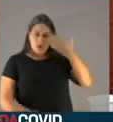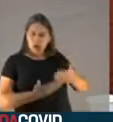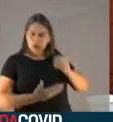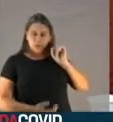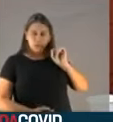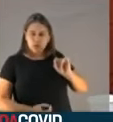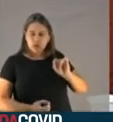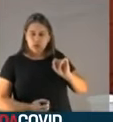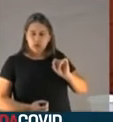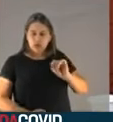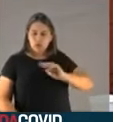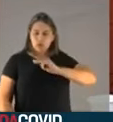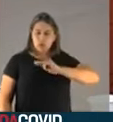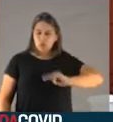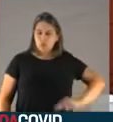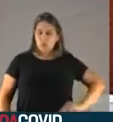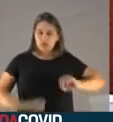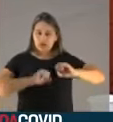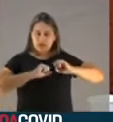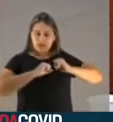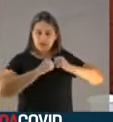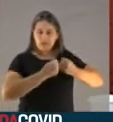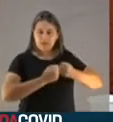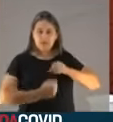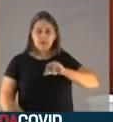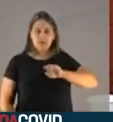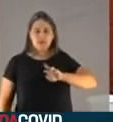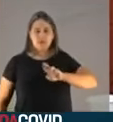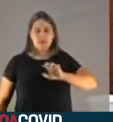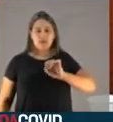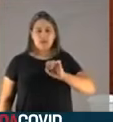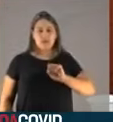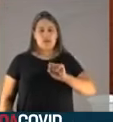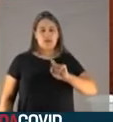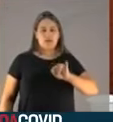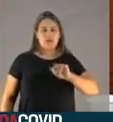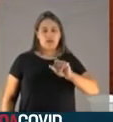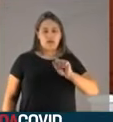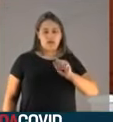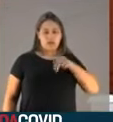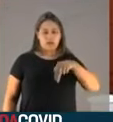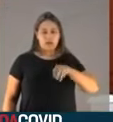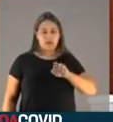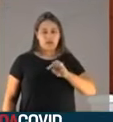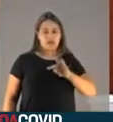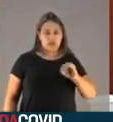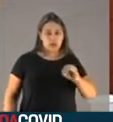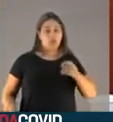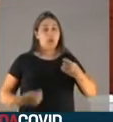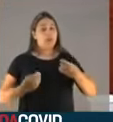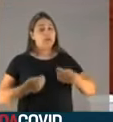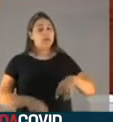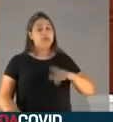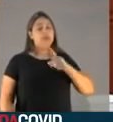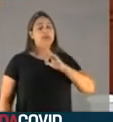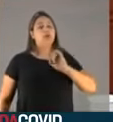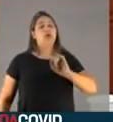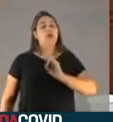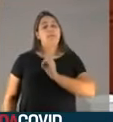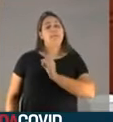que o ministro da Defesa, Braga Neto, deve ter muito receio